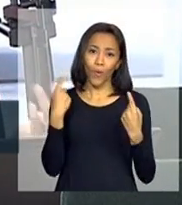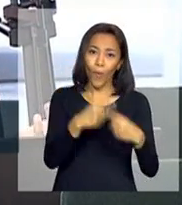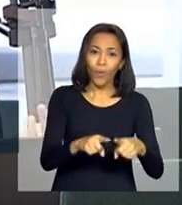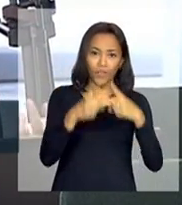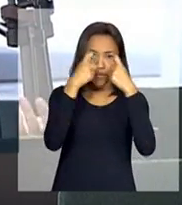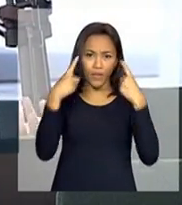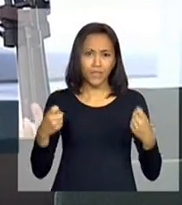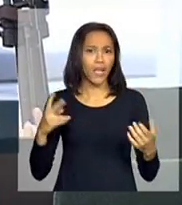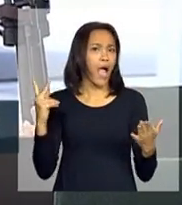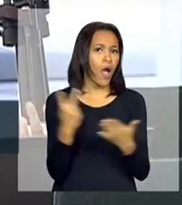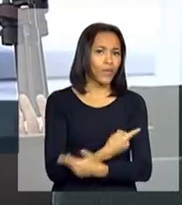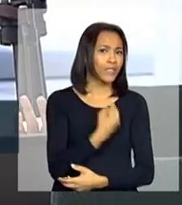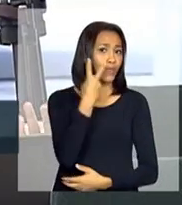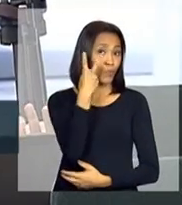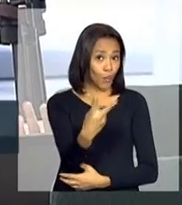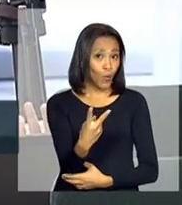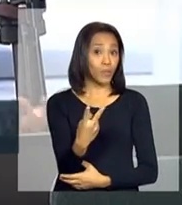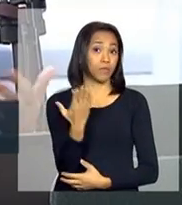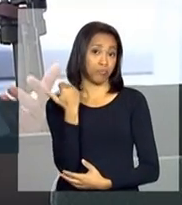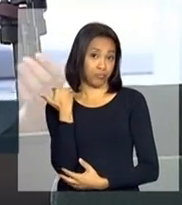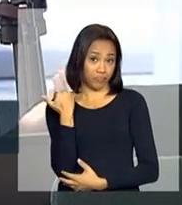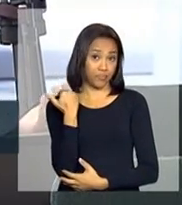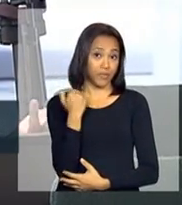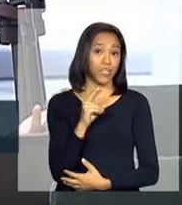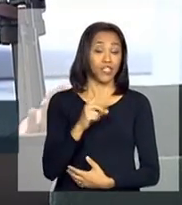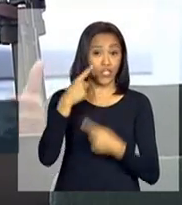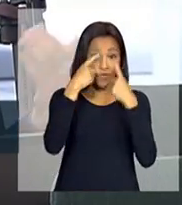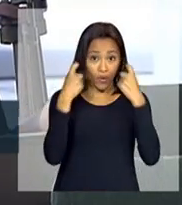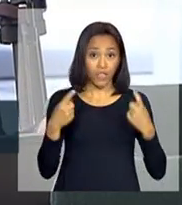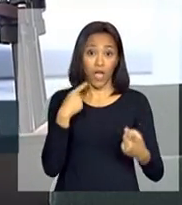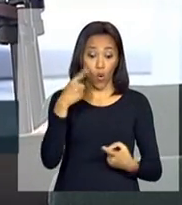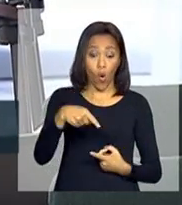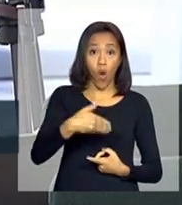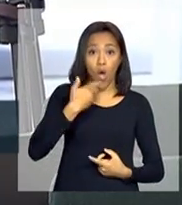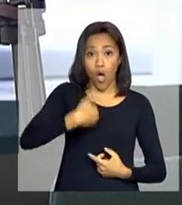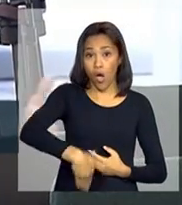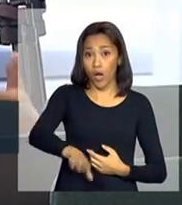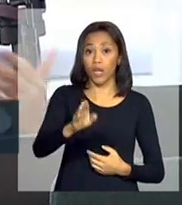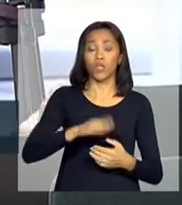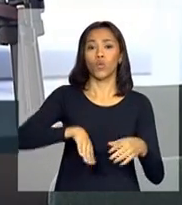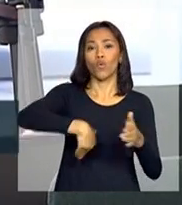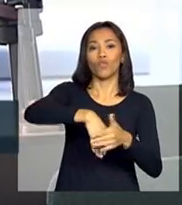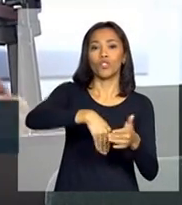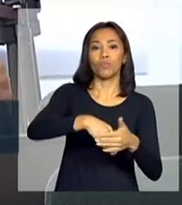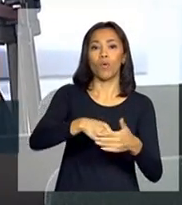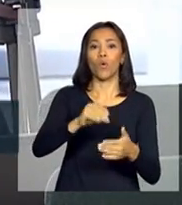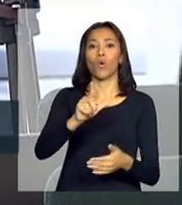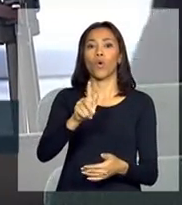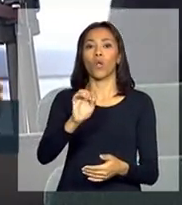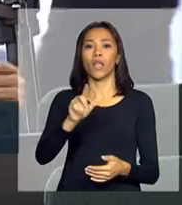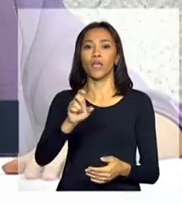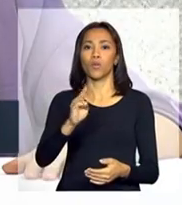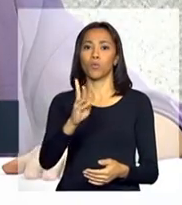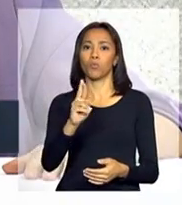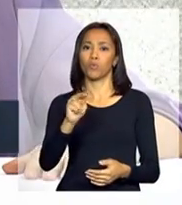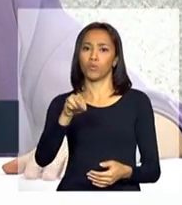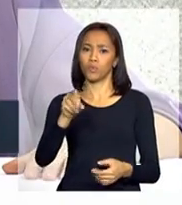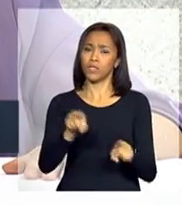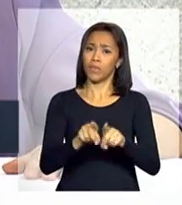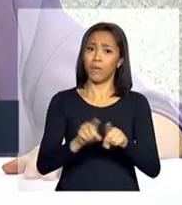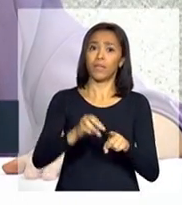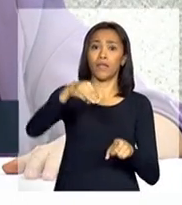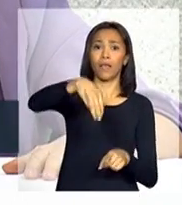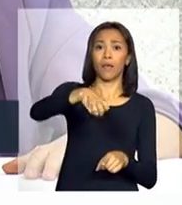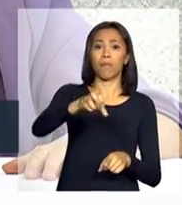em que dois episódios emblemáticos de violência contra a mulher foram para julgamento? O caso do goleiro Bruno e da Mércia? Olha, eu acho